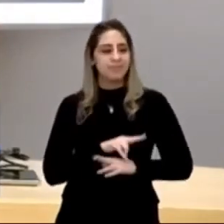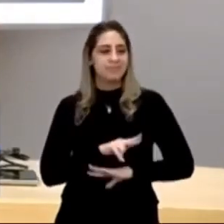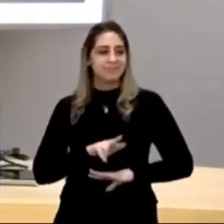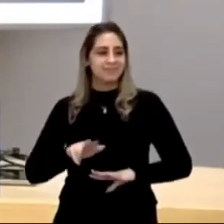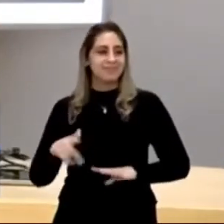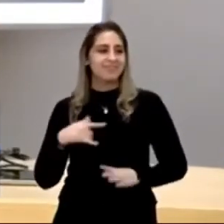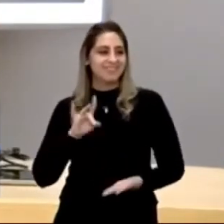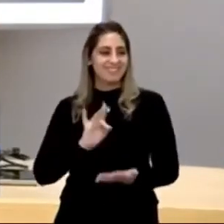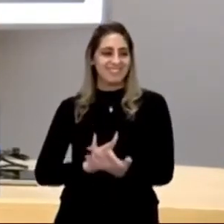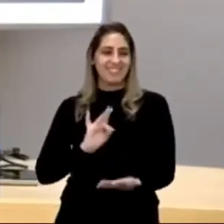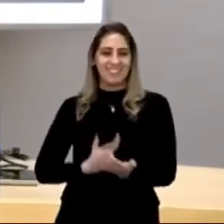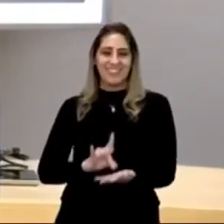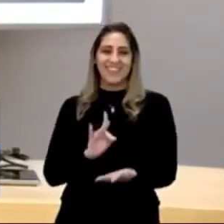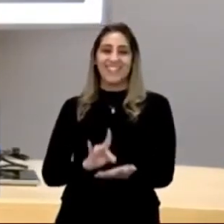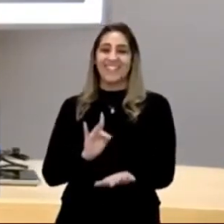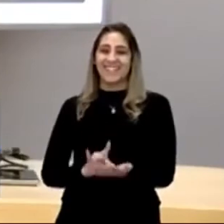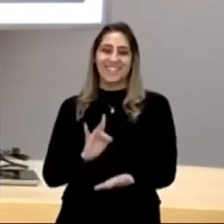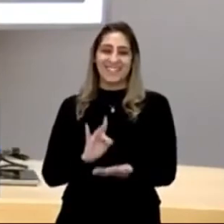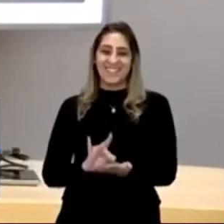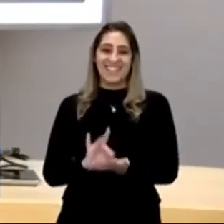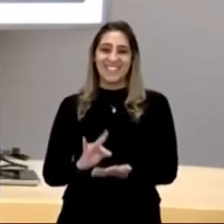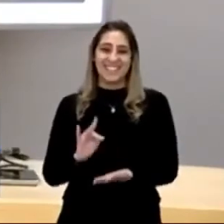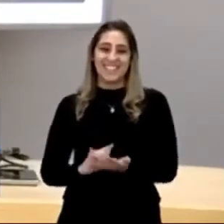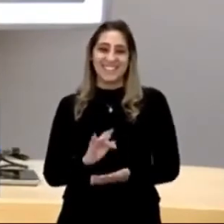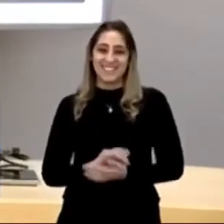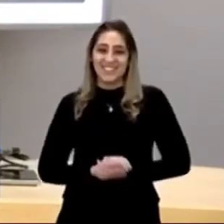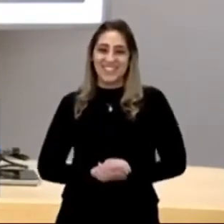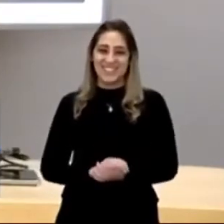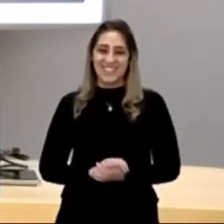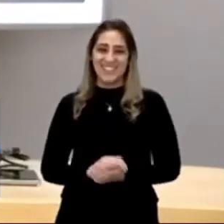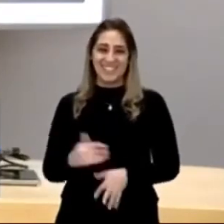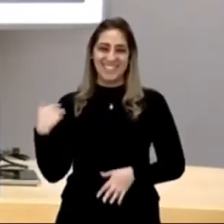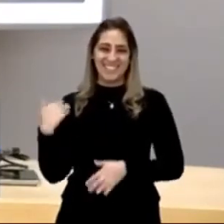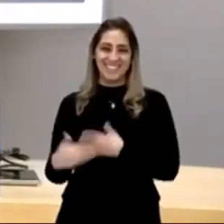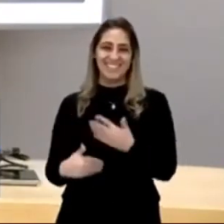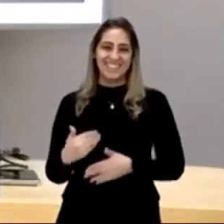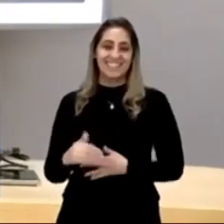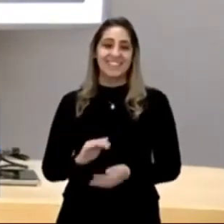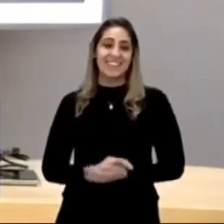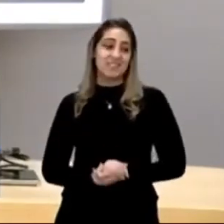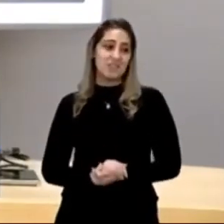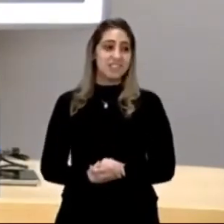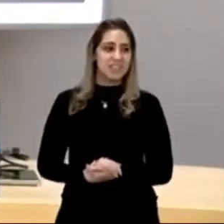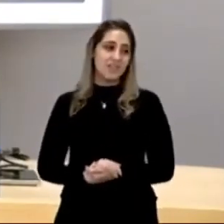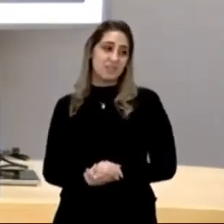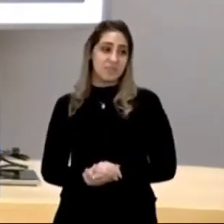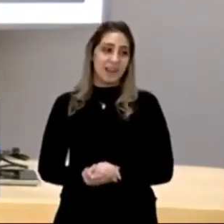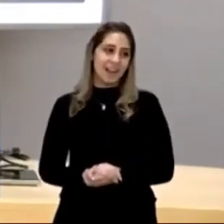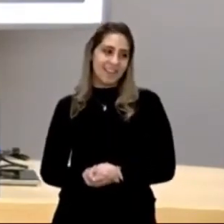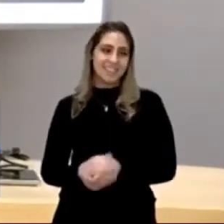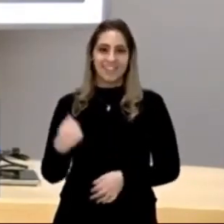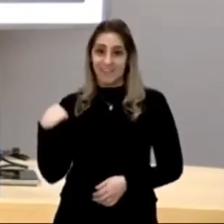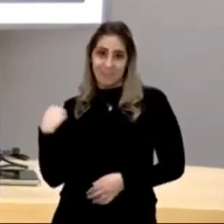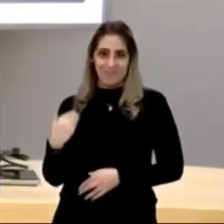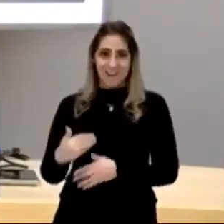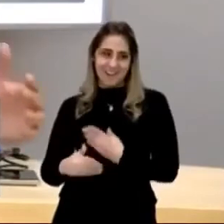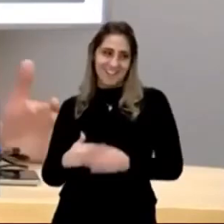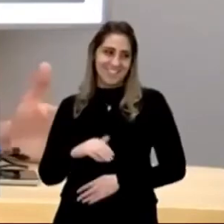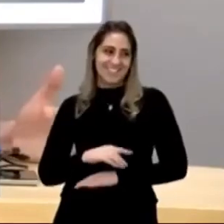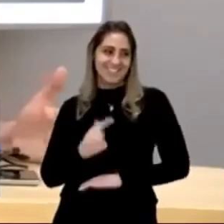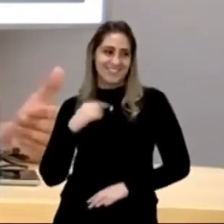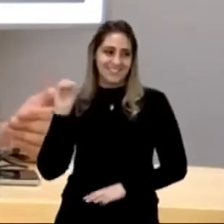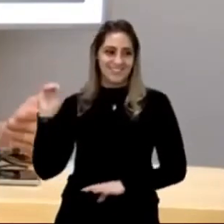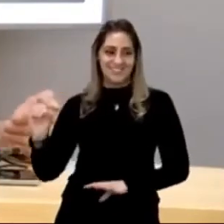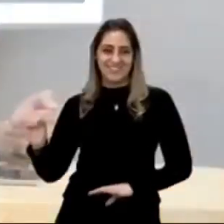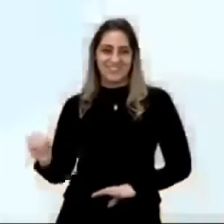poderia ser de fato, levado, poderia ter de fato levado esse personagem ao suicídio. Então, nesse momento, misturam-se o que?